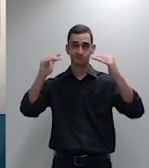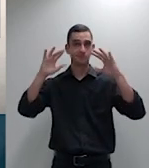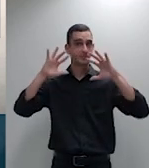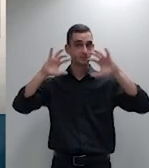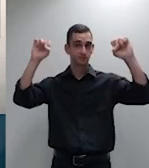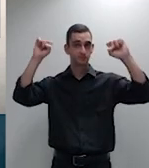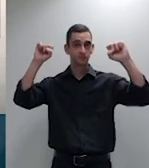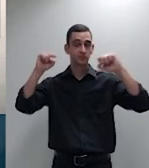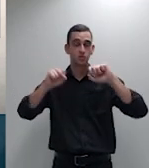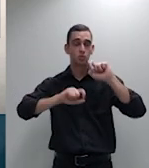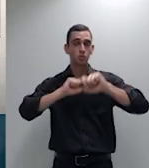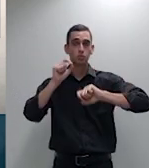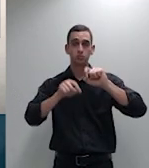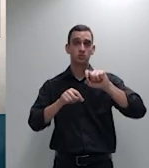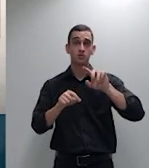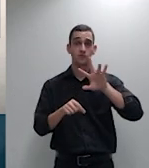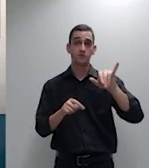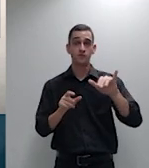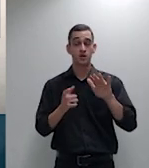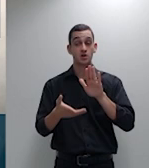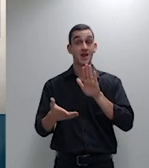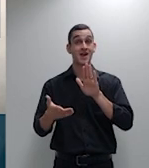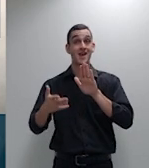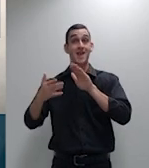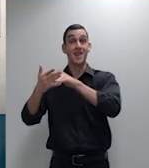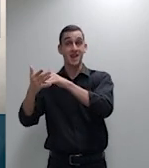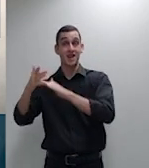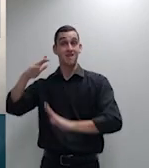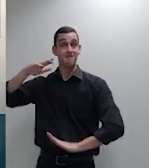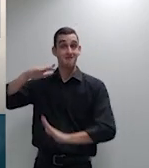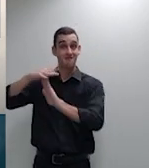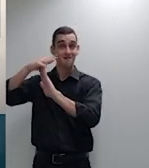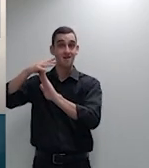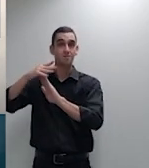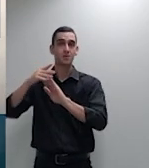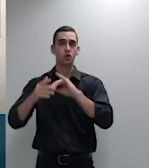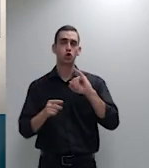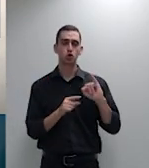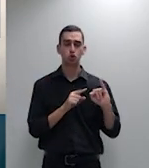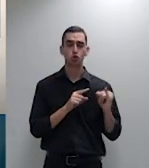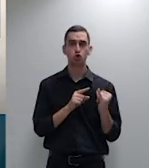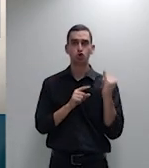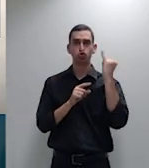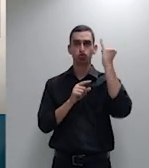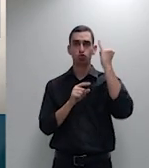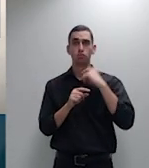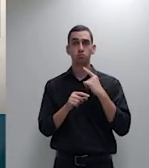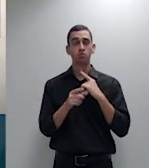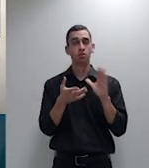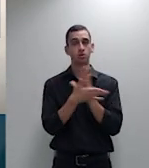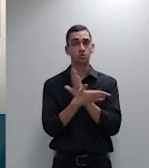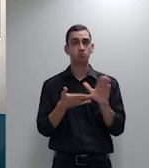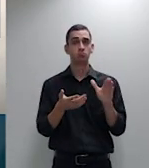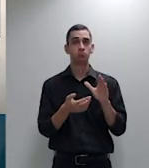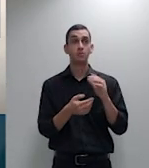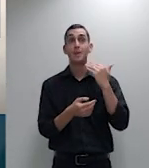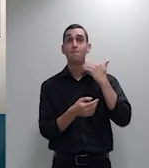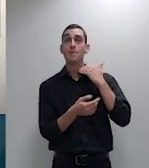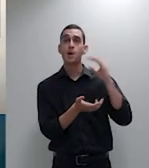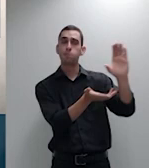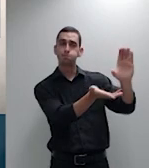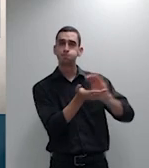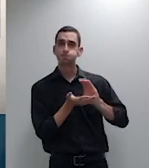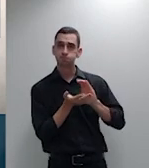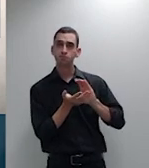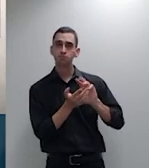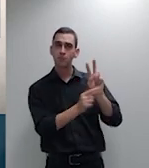limitação do juro remuneratório dos empréstimos bancários com uma possibilidade